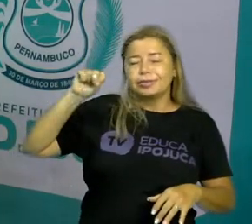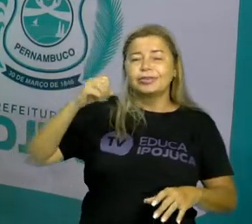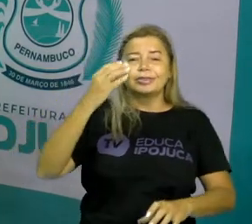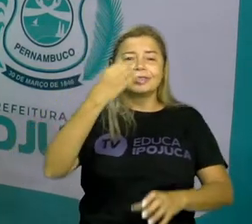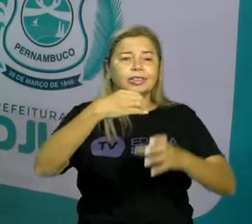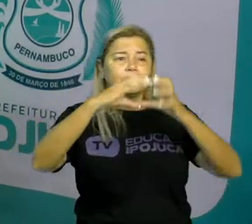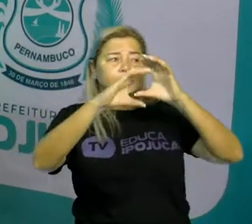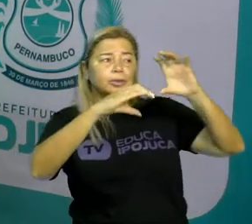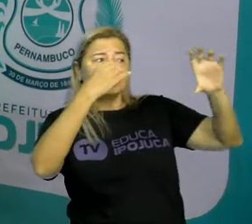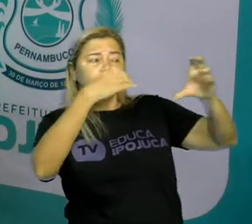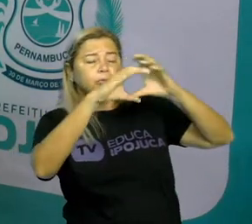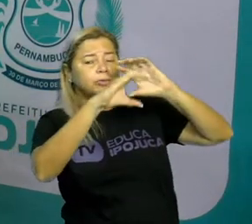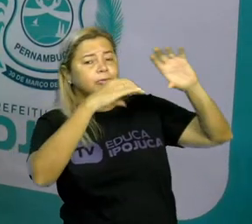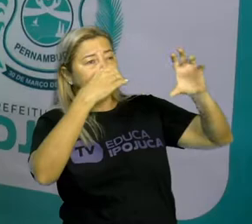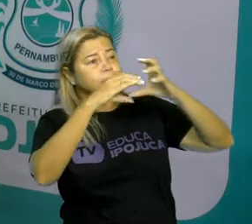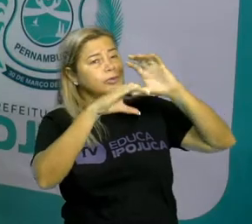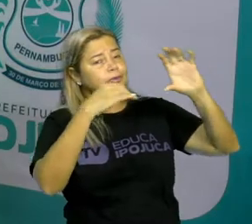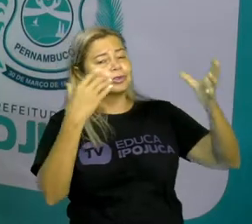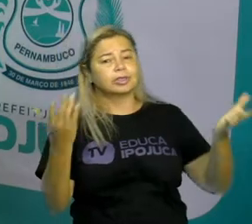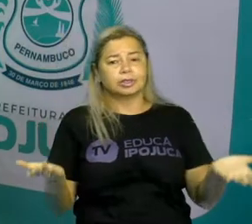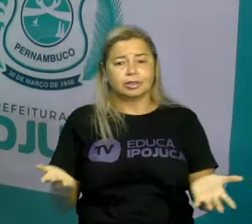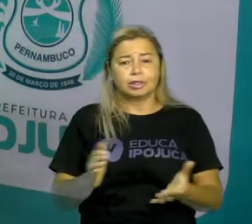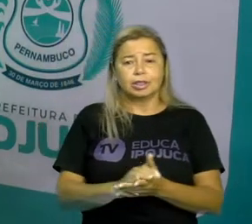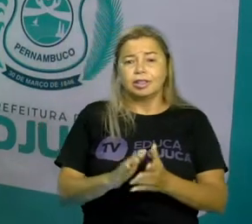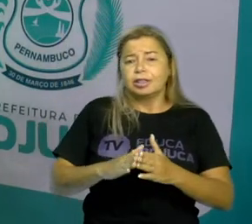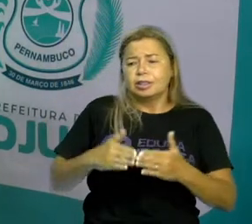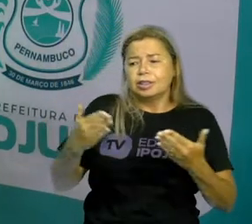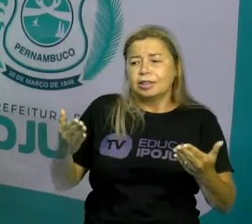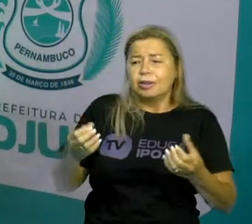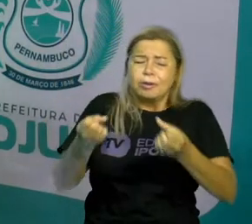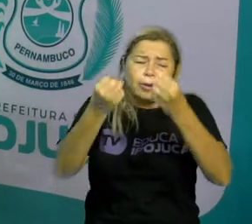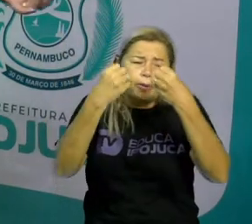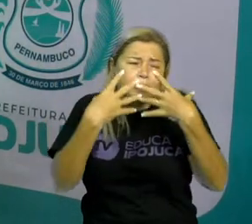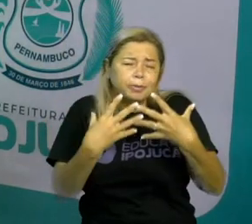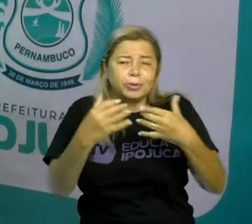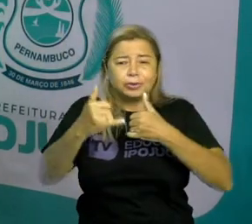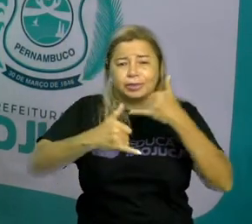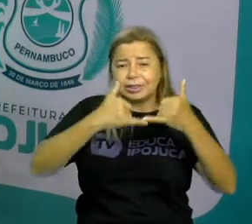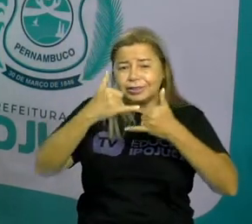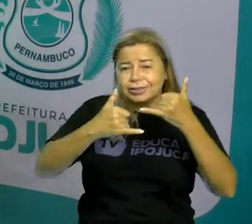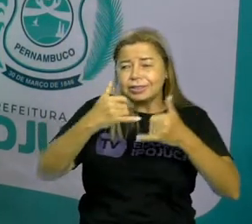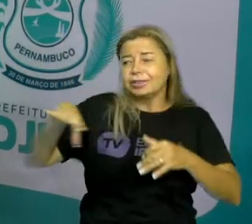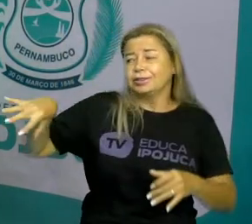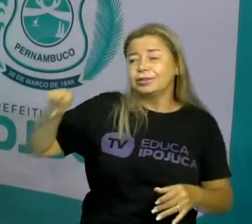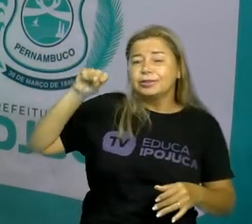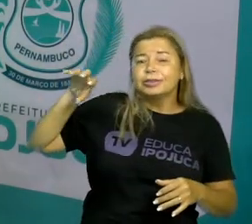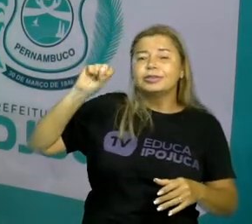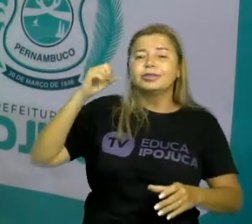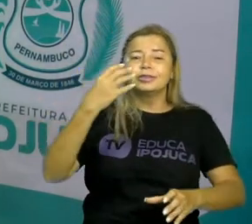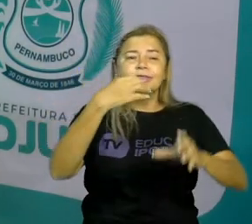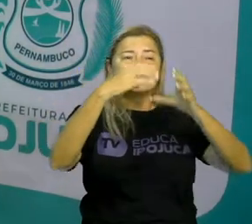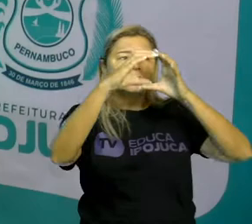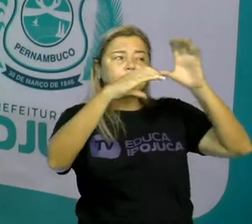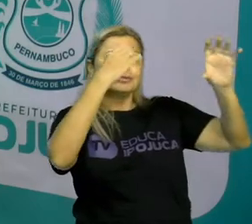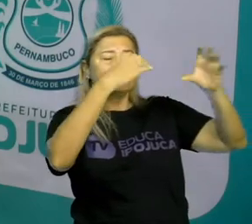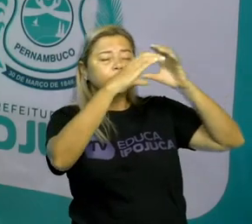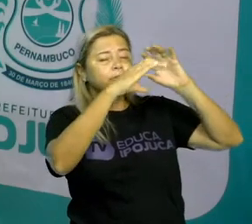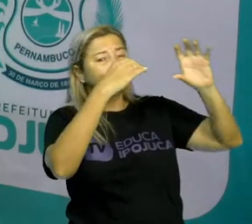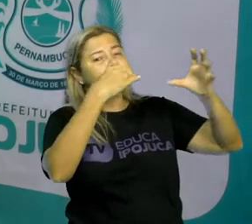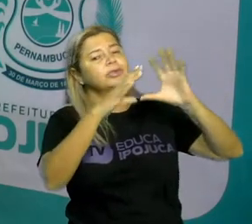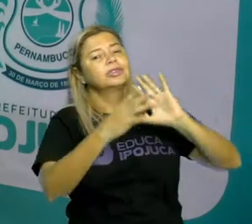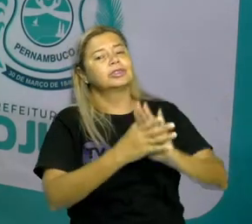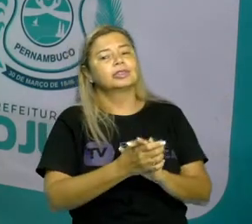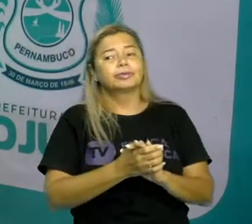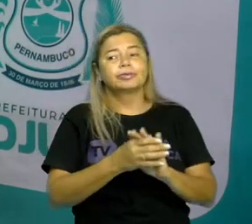estou dando um motivo para eu ouvir a música Seria bem mais divertido se eu ouvisse Já no futuro do